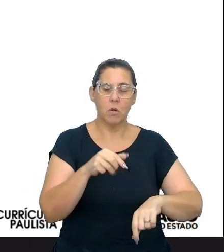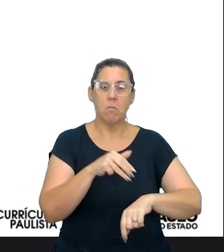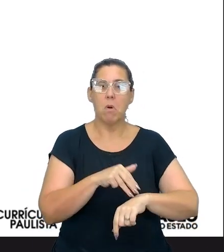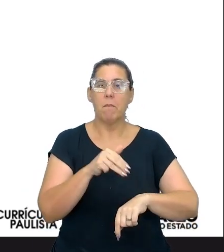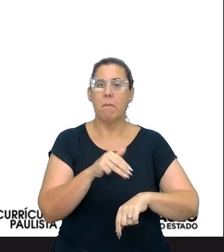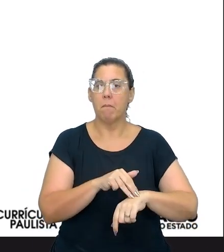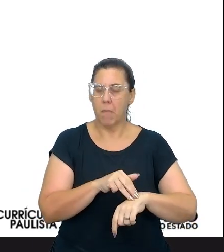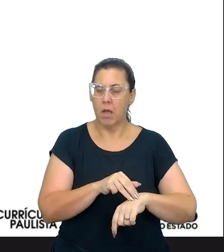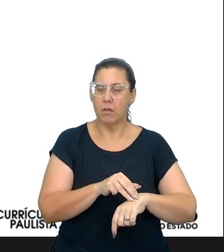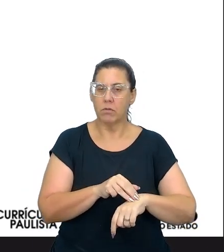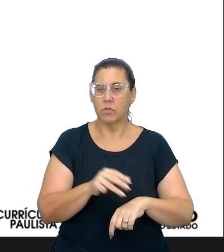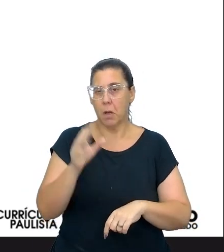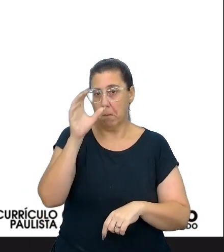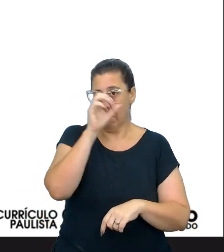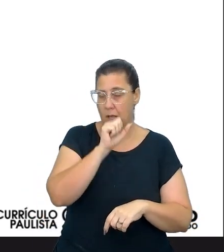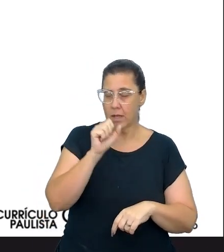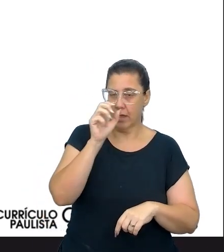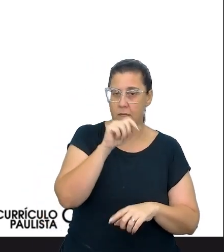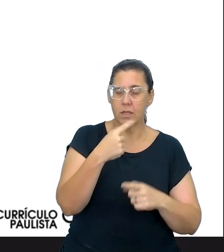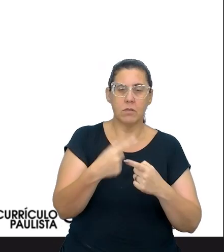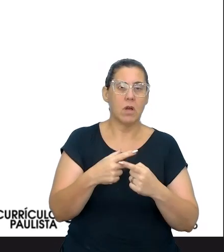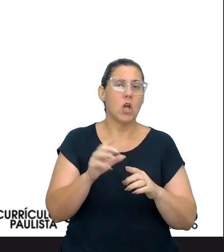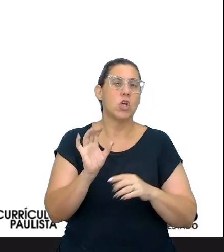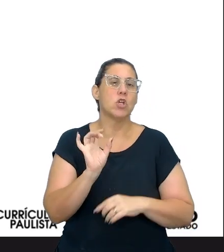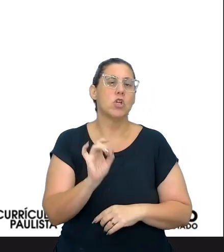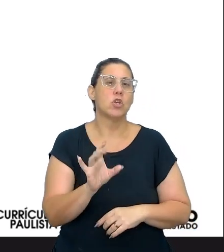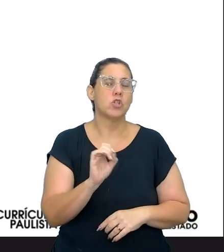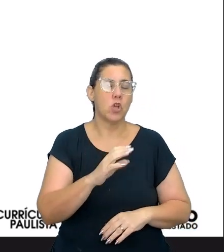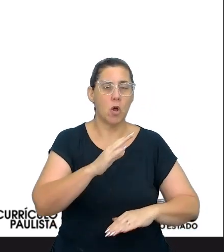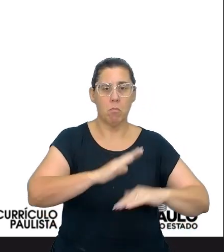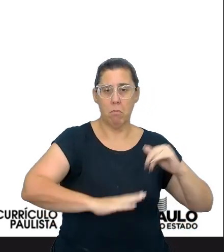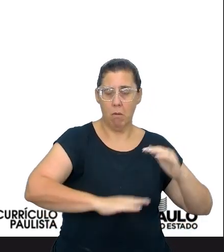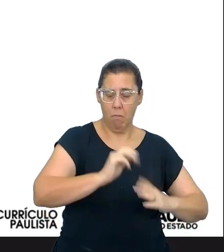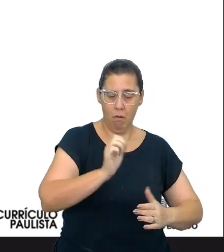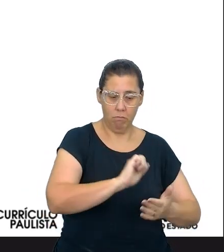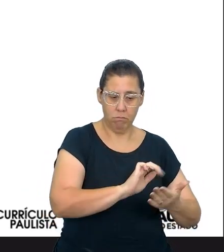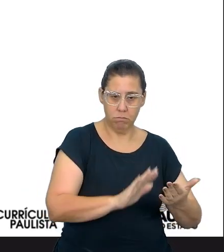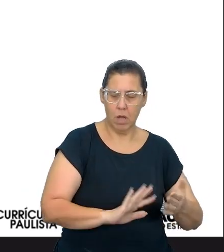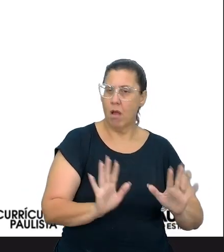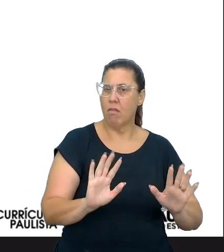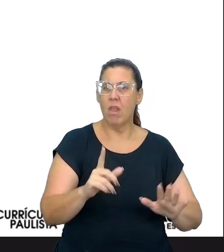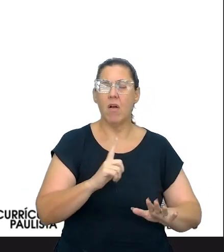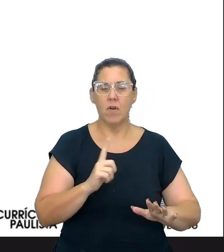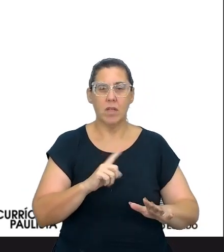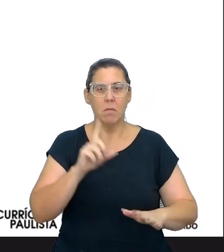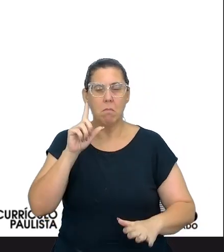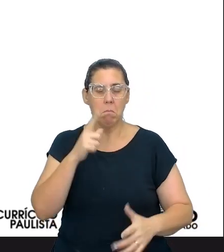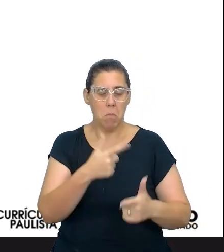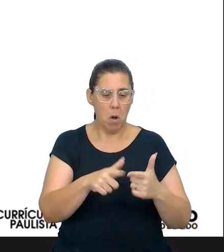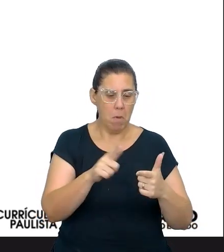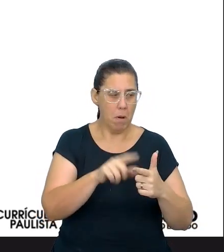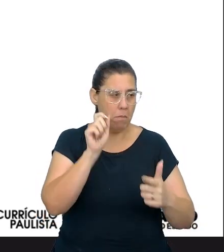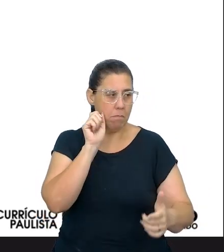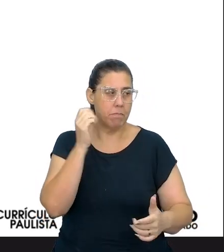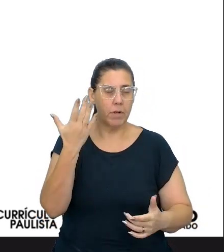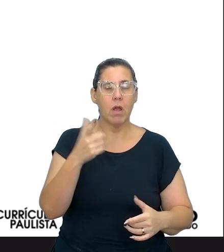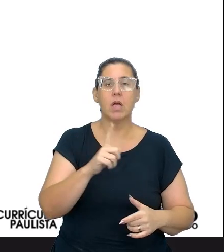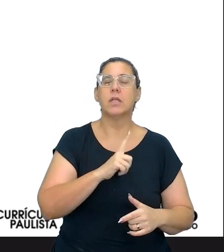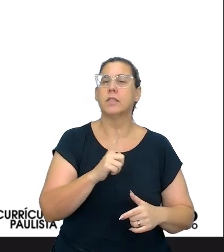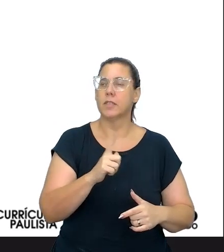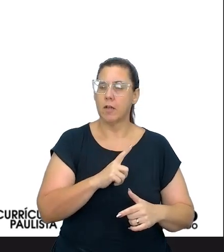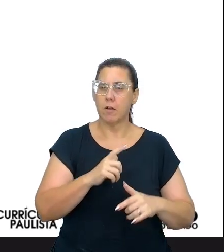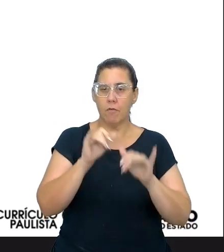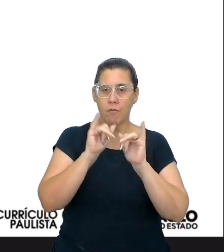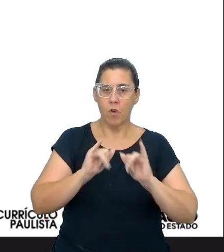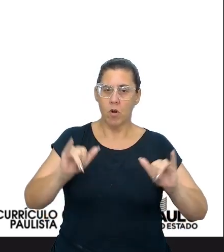situação de aprendizagem. Por quê? Não é simplesmente só uma atividade, porque eles terão problemas para resolver. Haverá circulação de